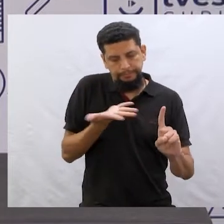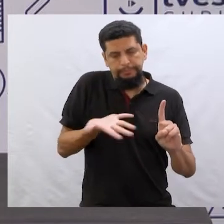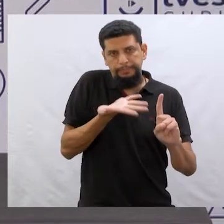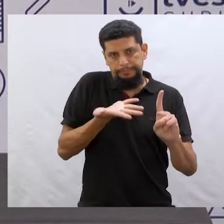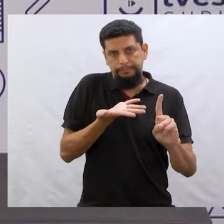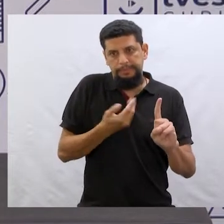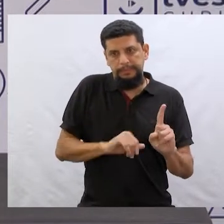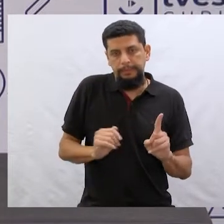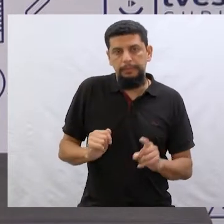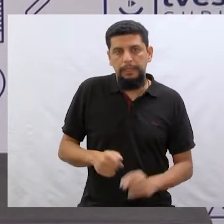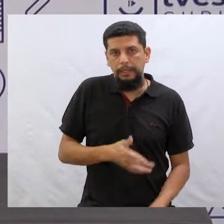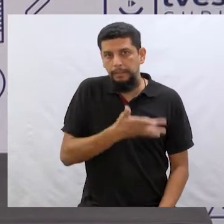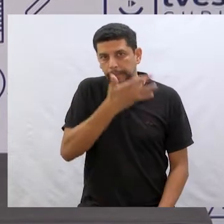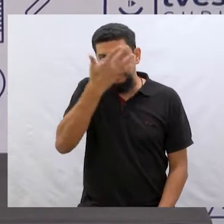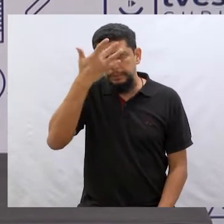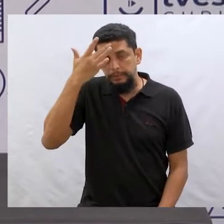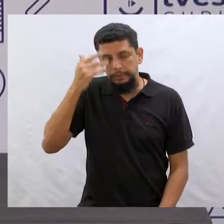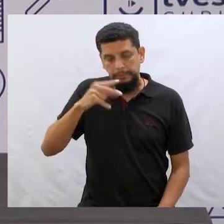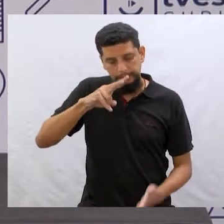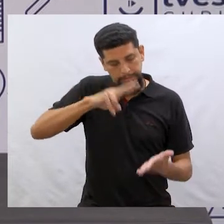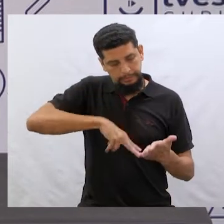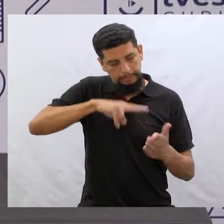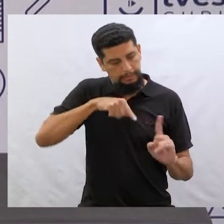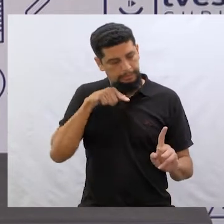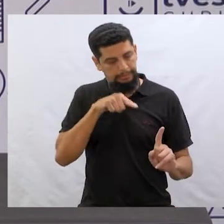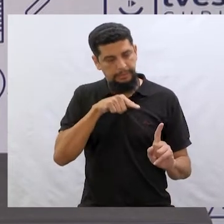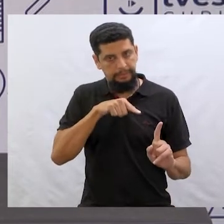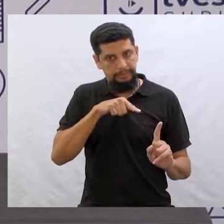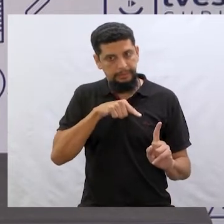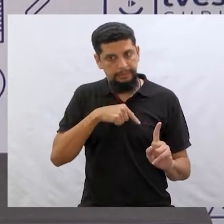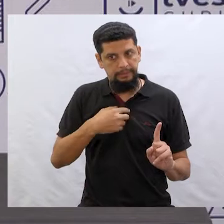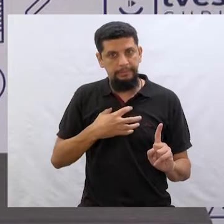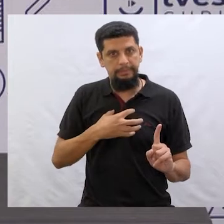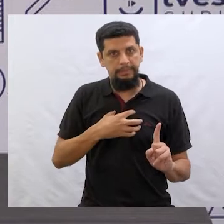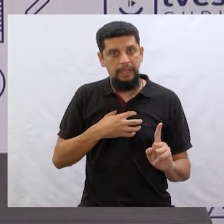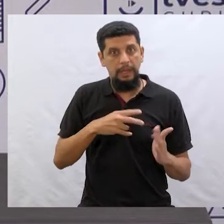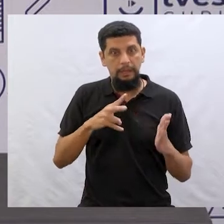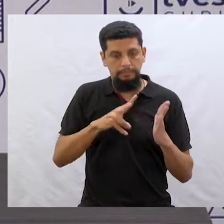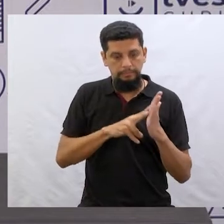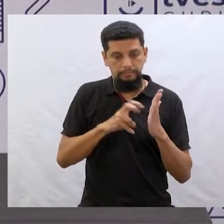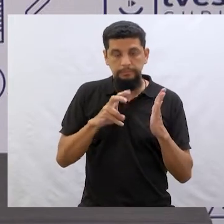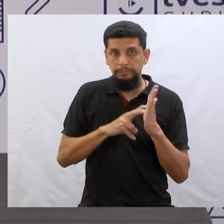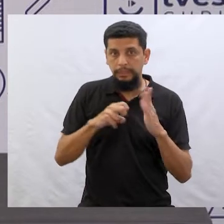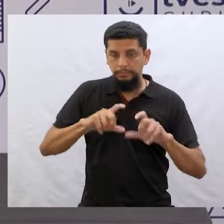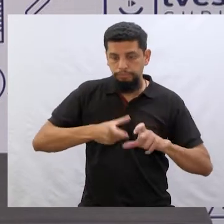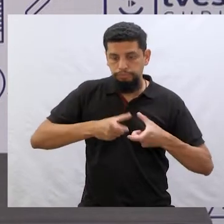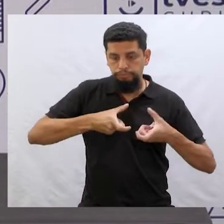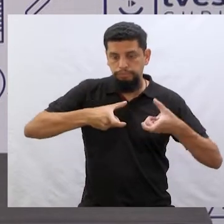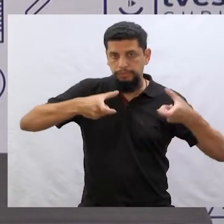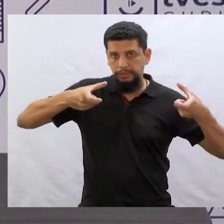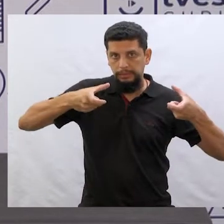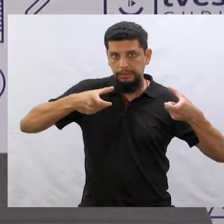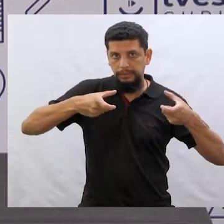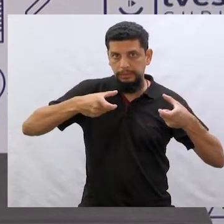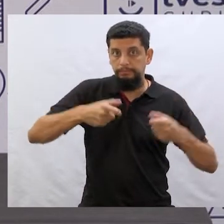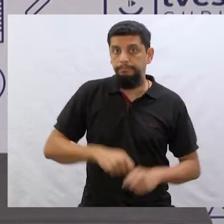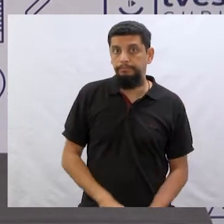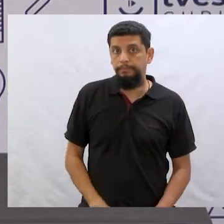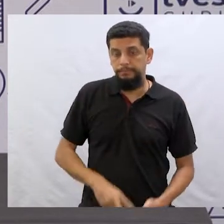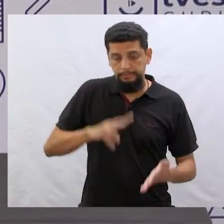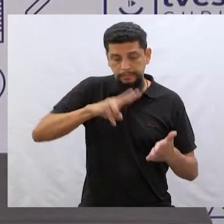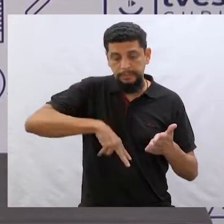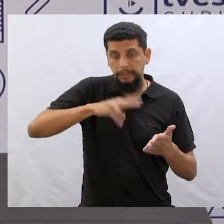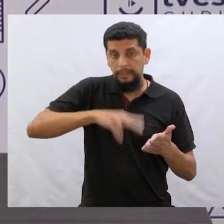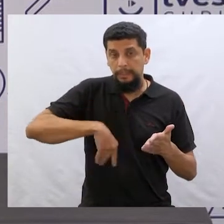acolhida quando tem alguém lendo para ela. E isso dá uma ampliação vocabular, porque quanto mais a gente lê,